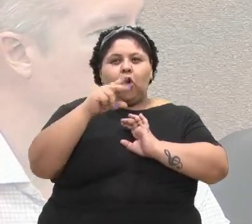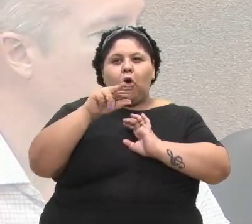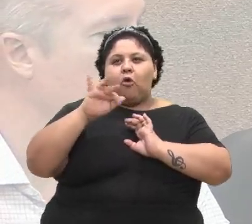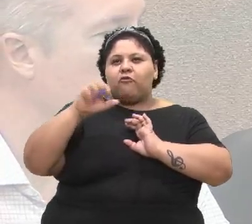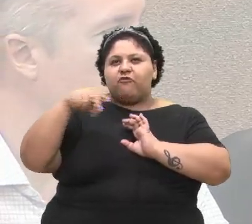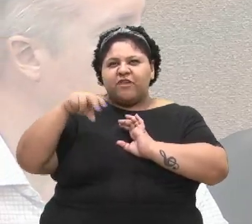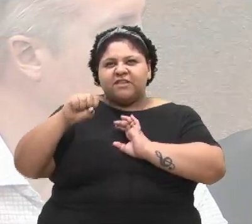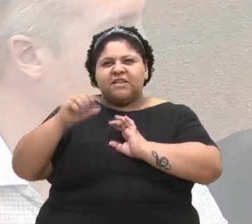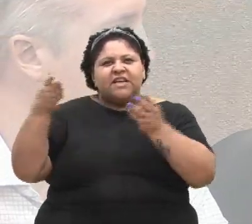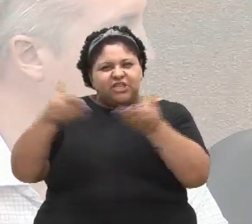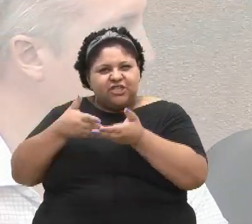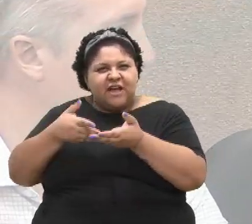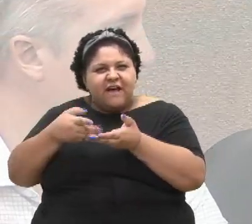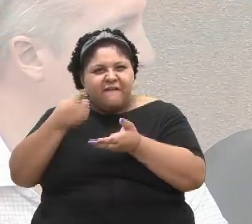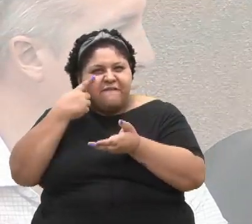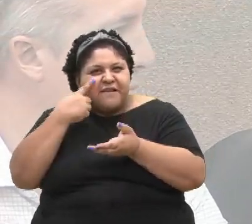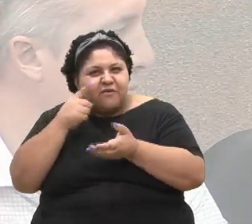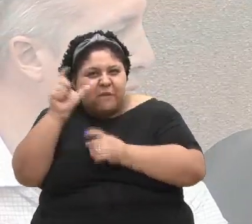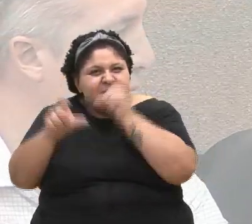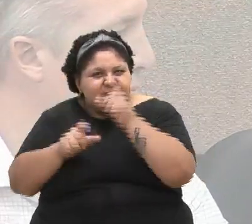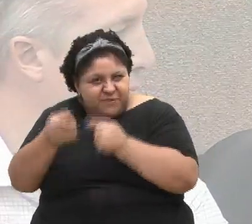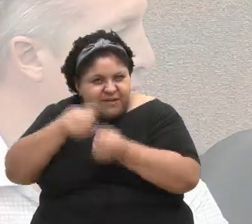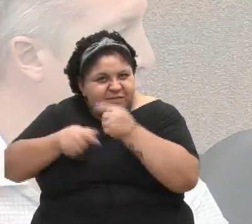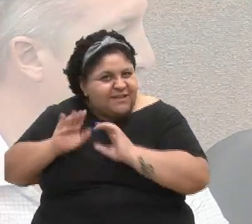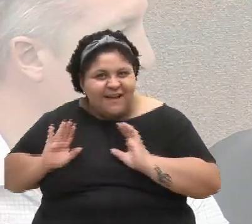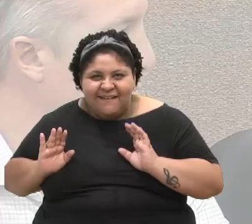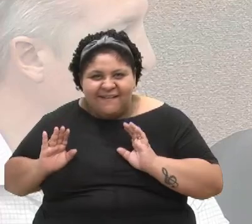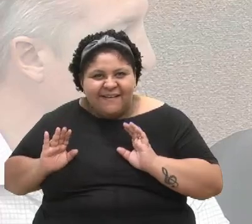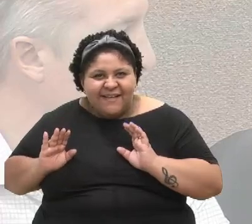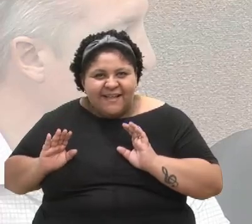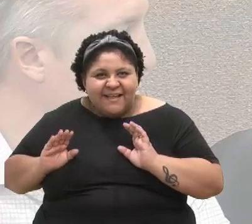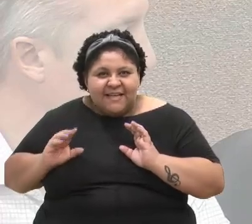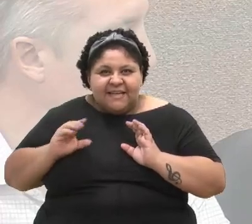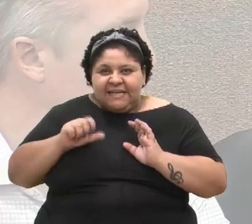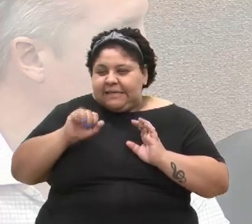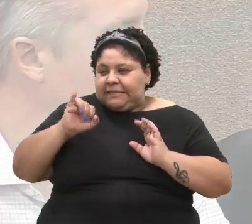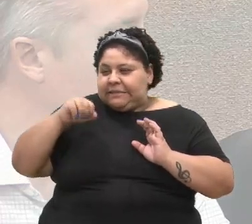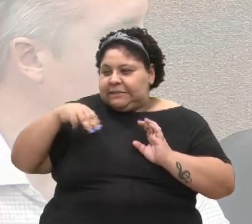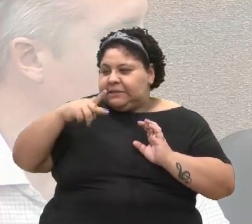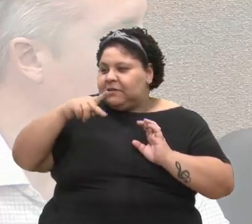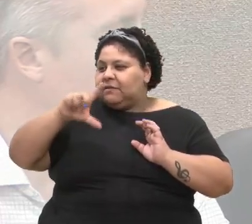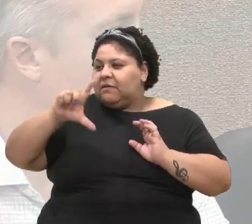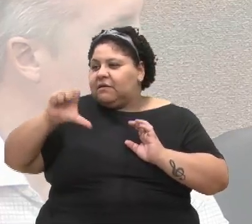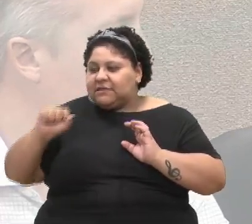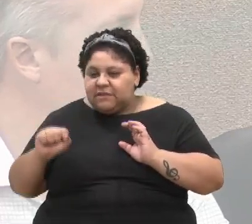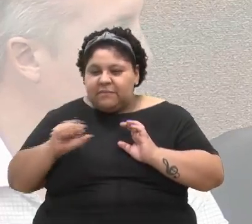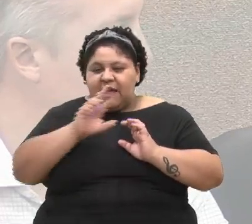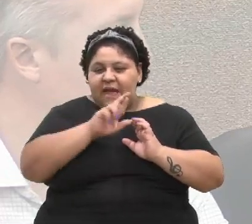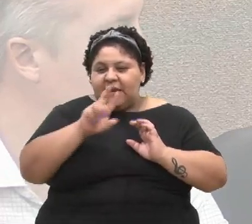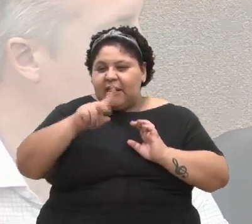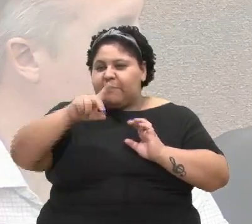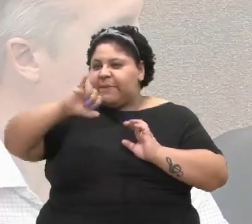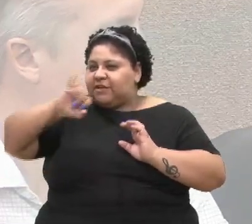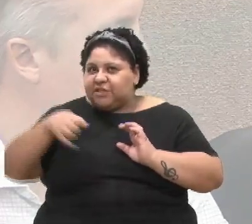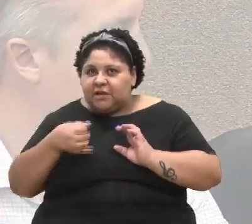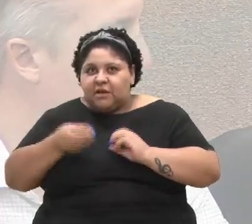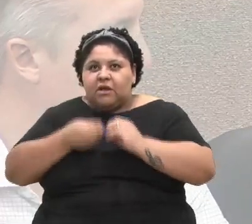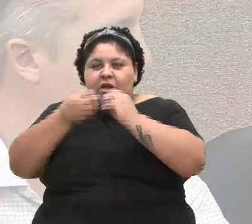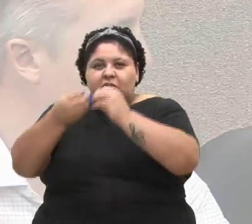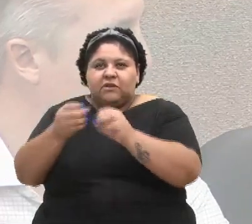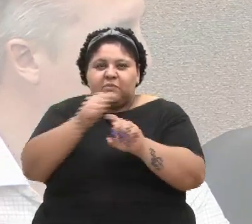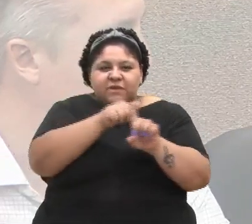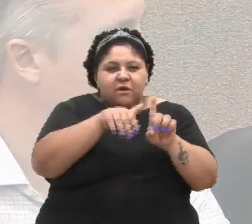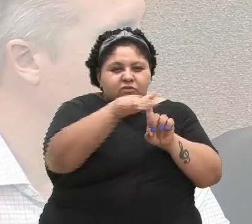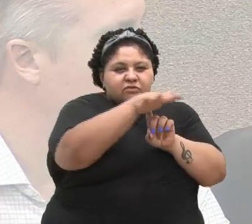já viram alguém negociar? PIS, COFINS, Simples, IRRPJ, Contribuição Social sobre